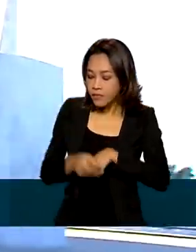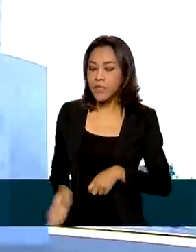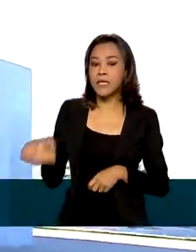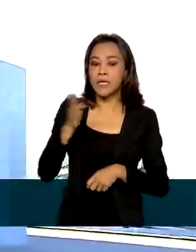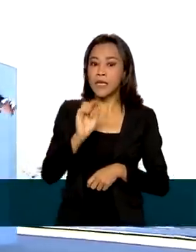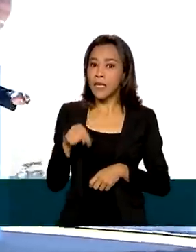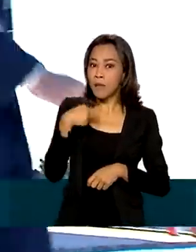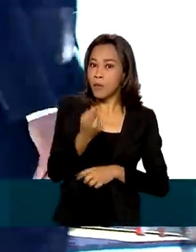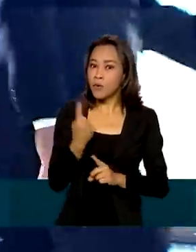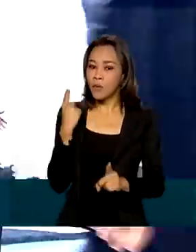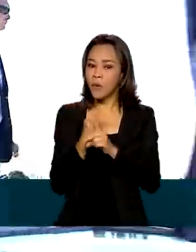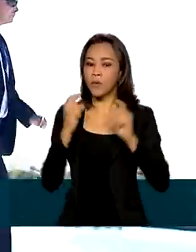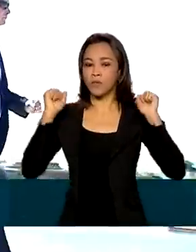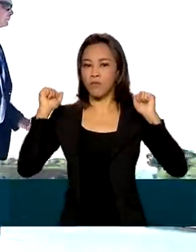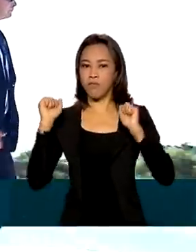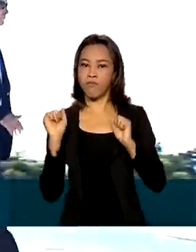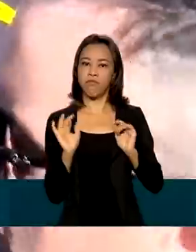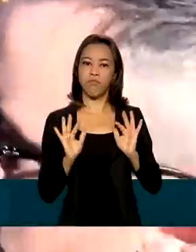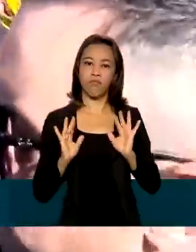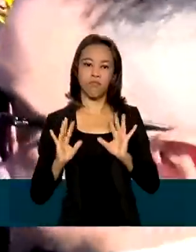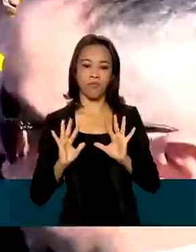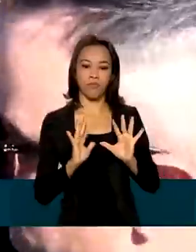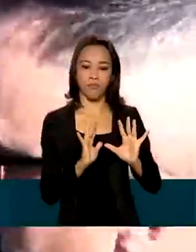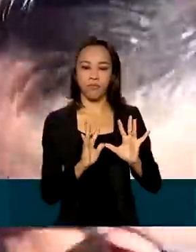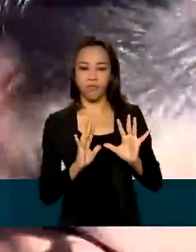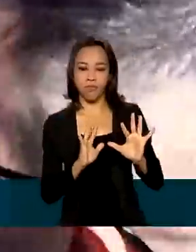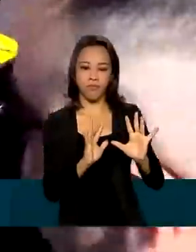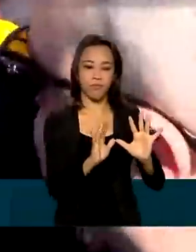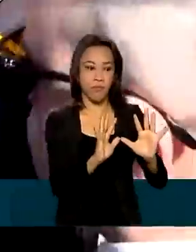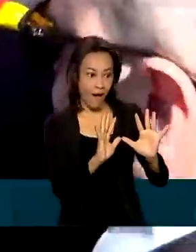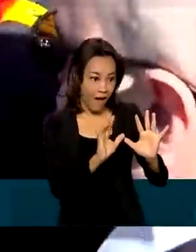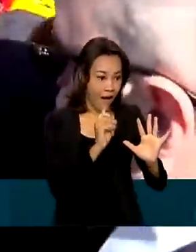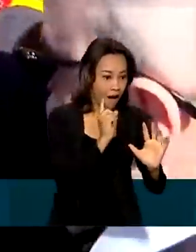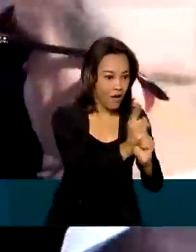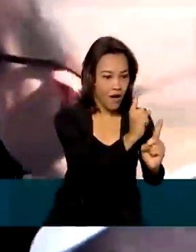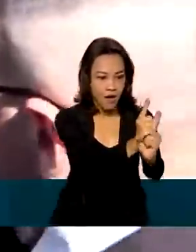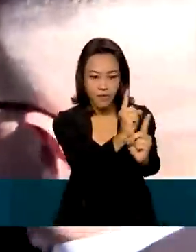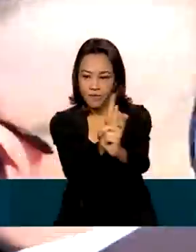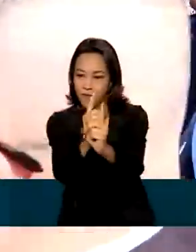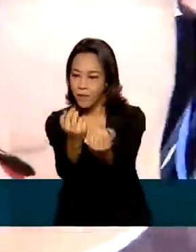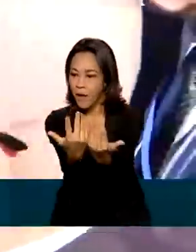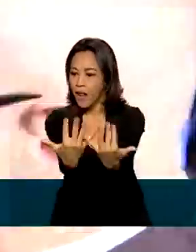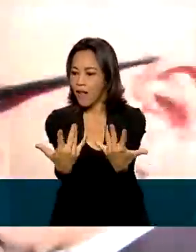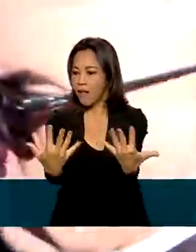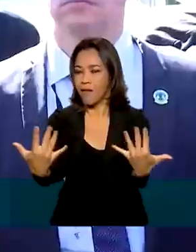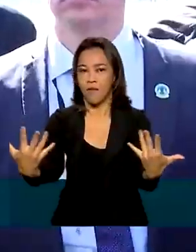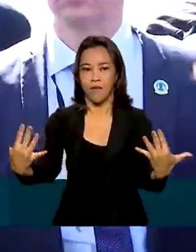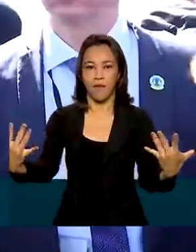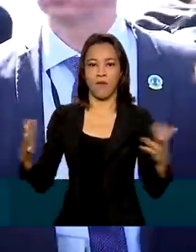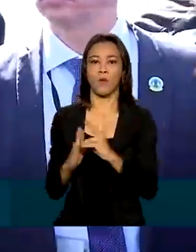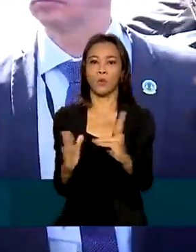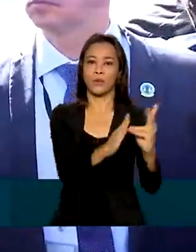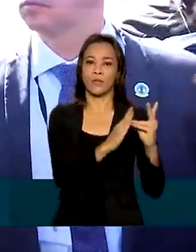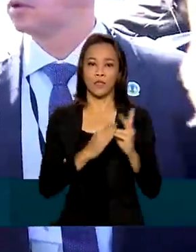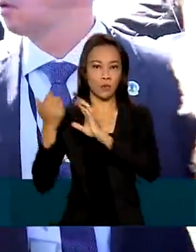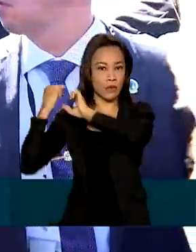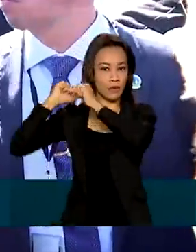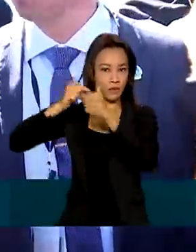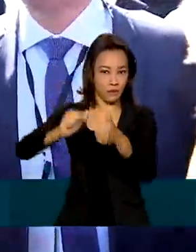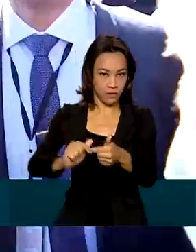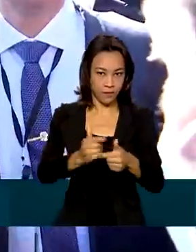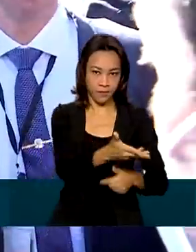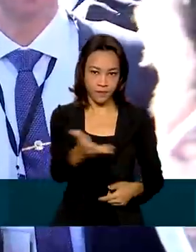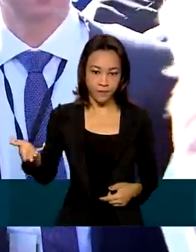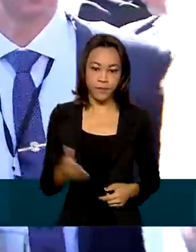Bolsonaro seguiu até a Praça dos Três Poderes, onde interagiu com os povos tradicionais. Nós temos o dever